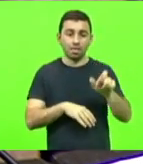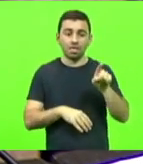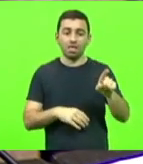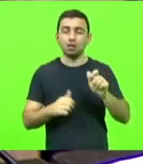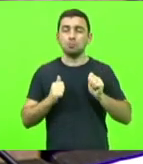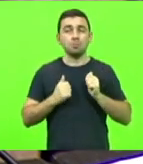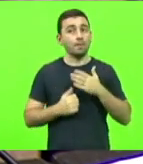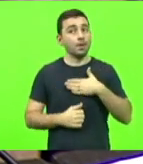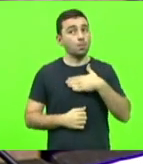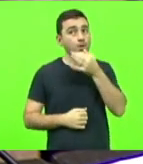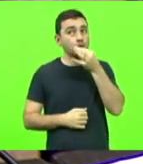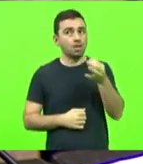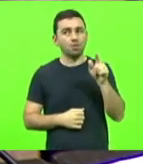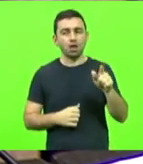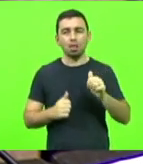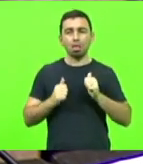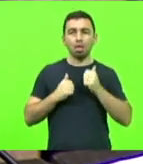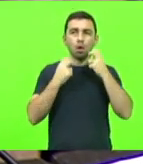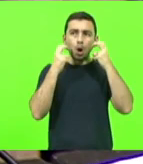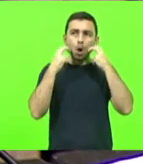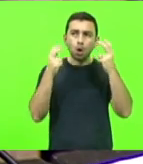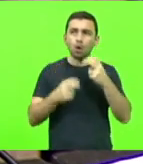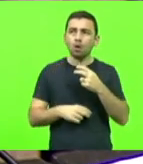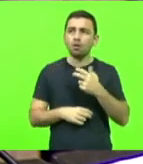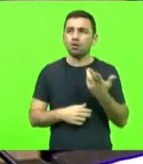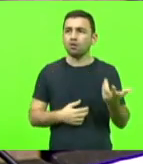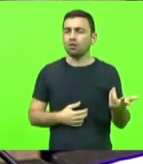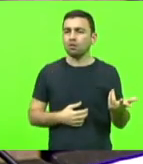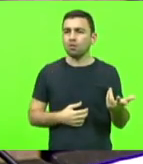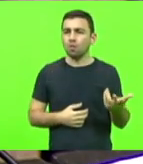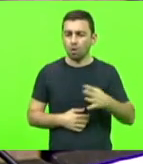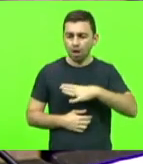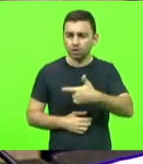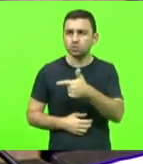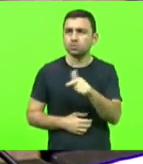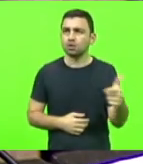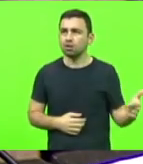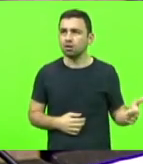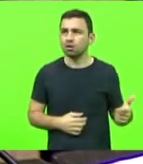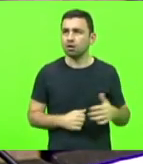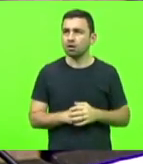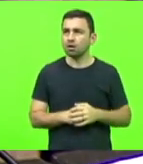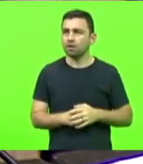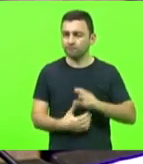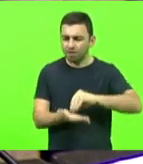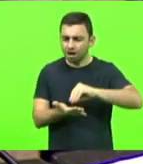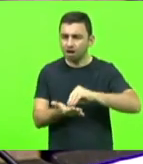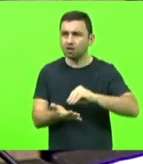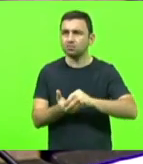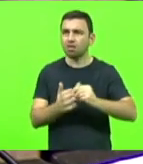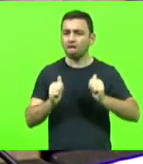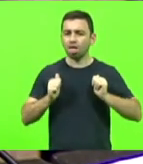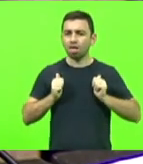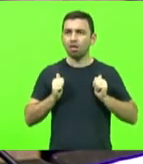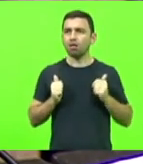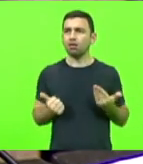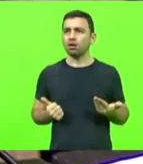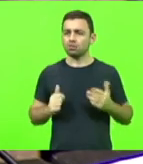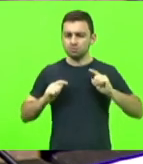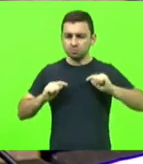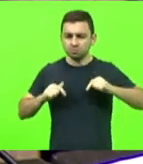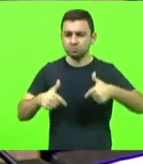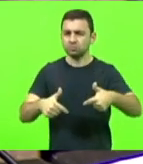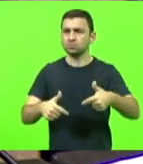ele se acovarda, ele se recolhe, ele é negligente, ele não atua.